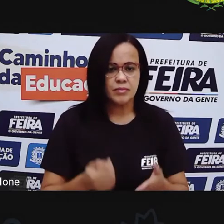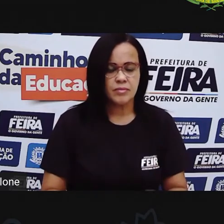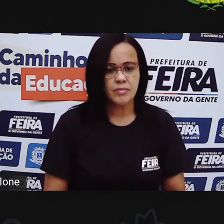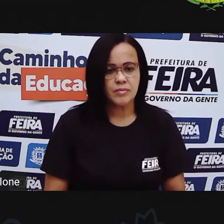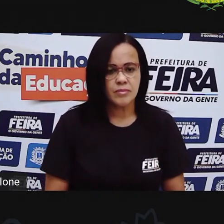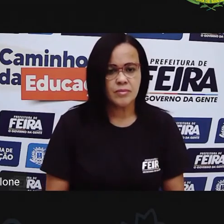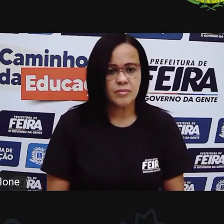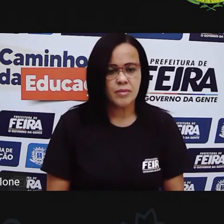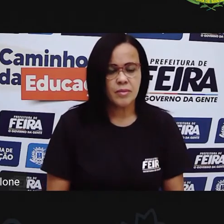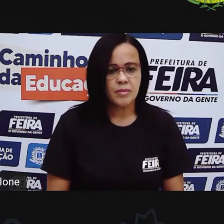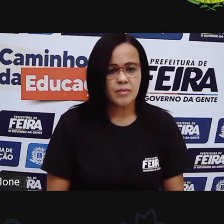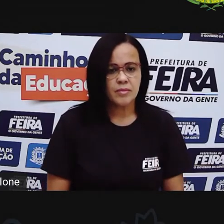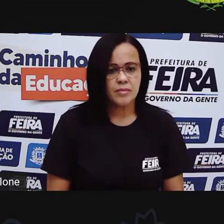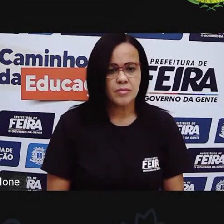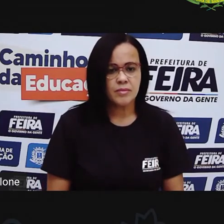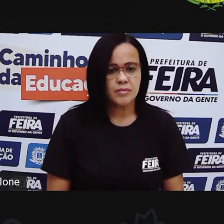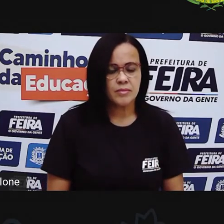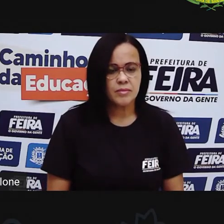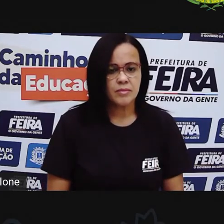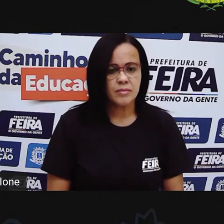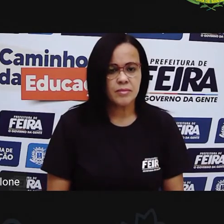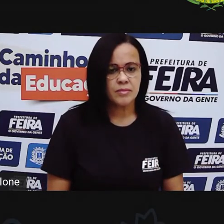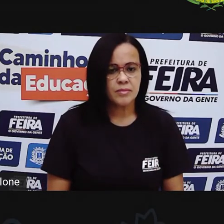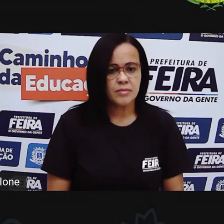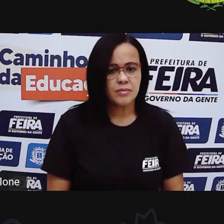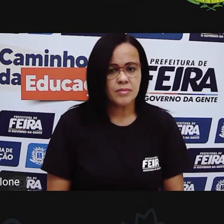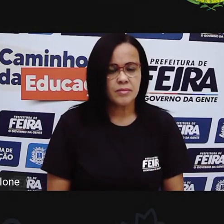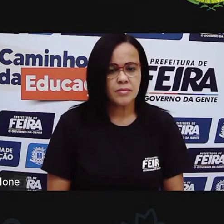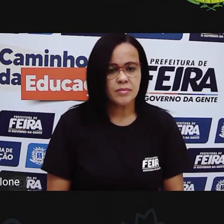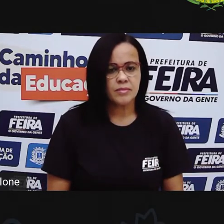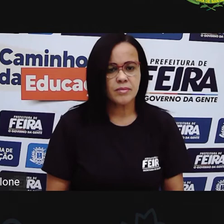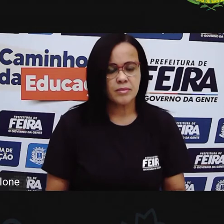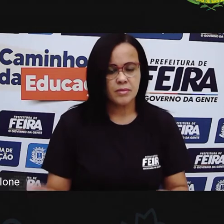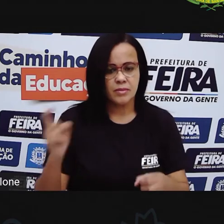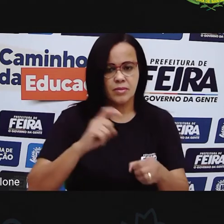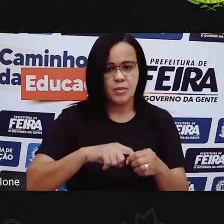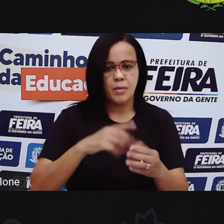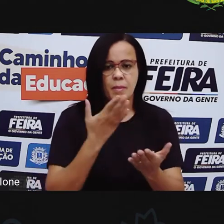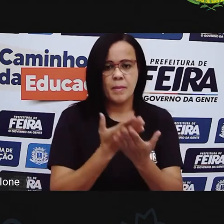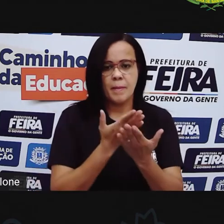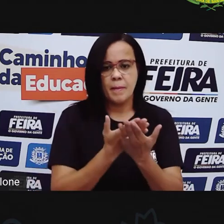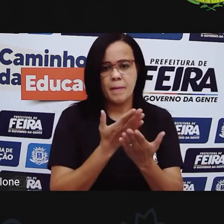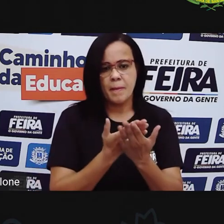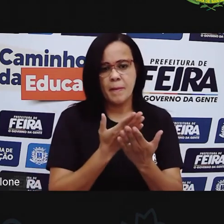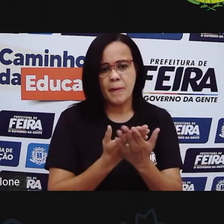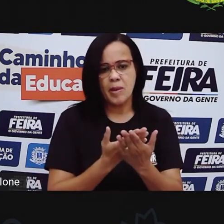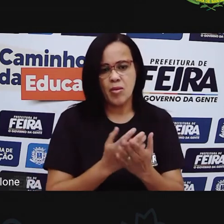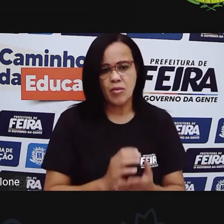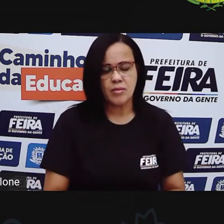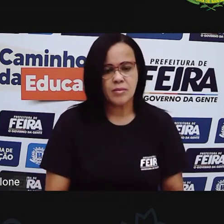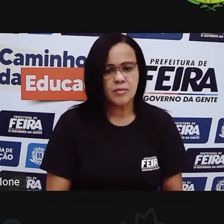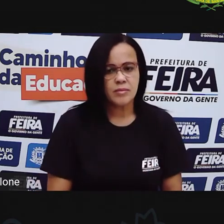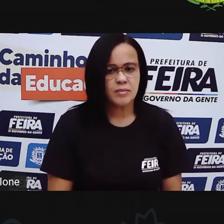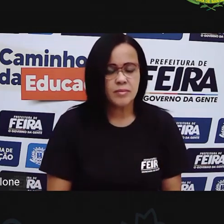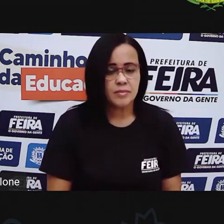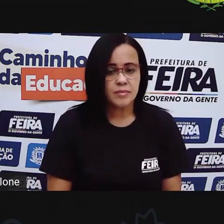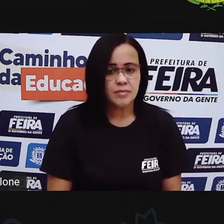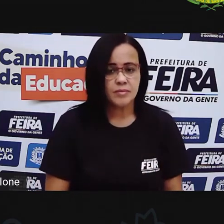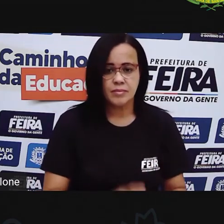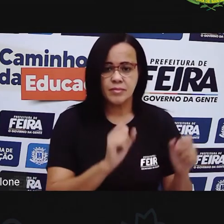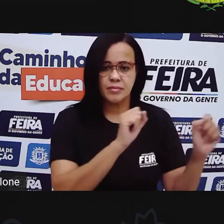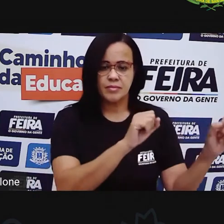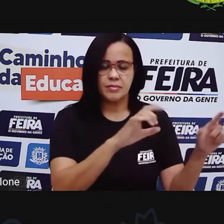do rei. Então, vamos lá voltar para a nossa aula. A PRO vai projetar aqui o slide